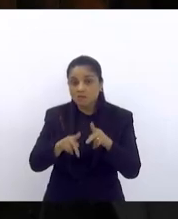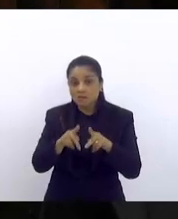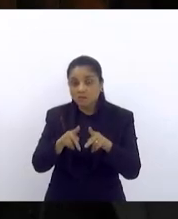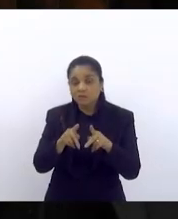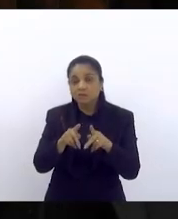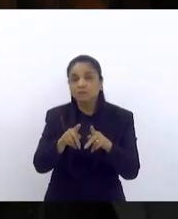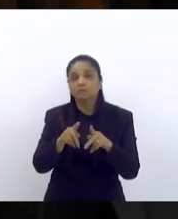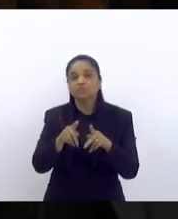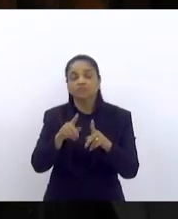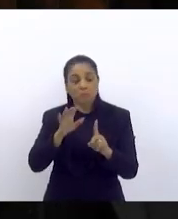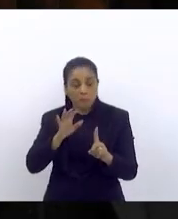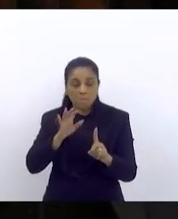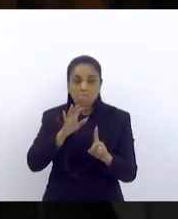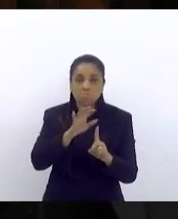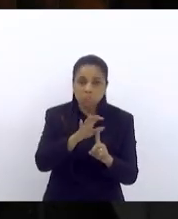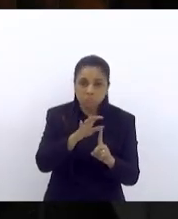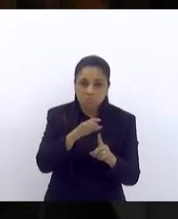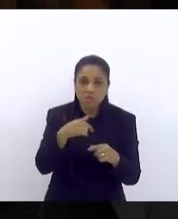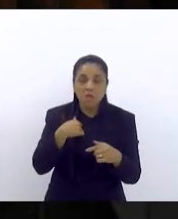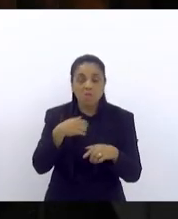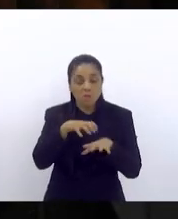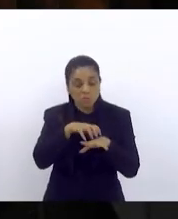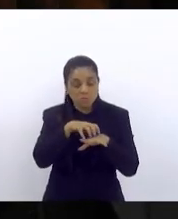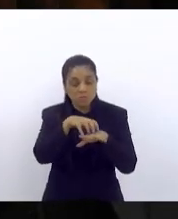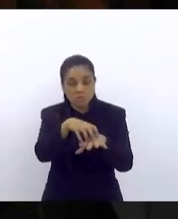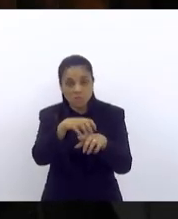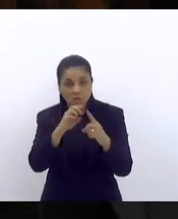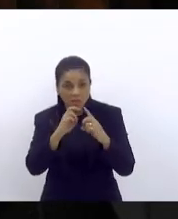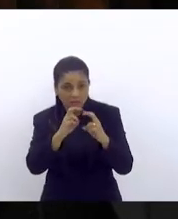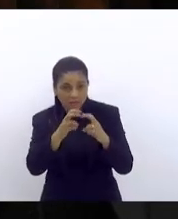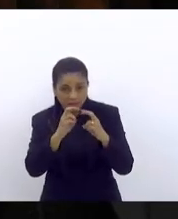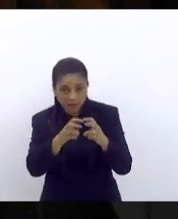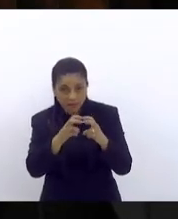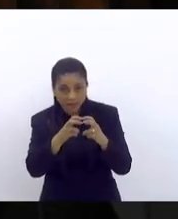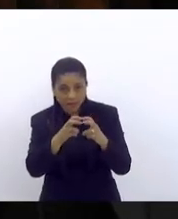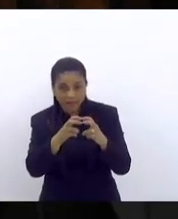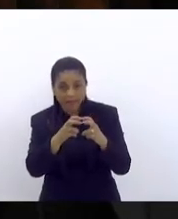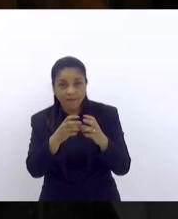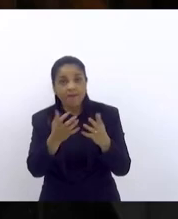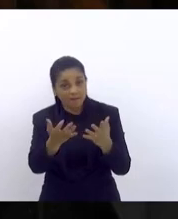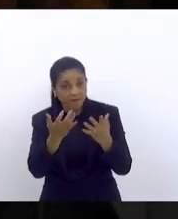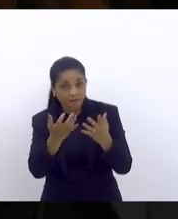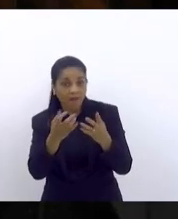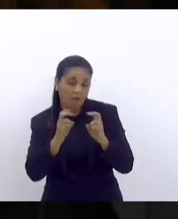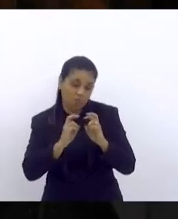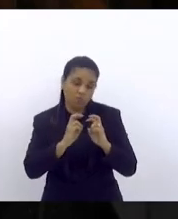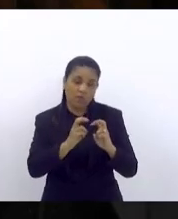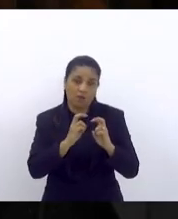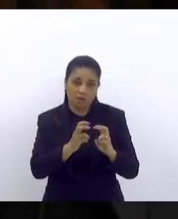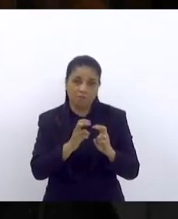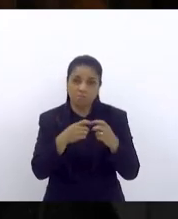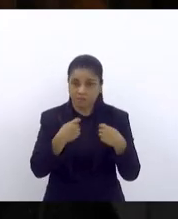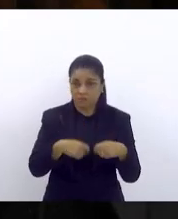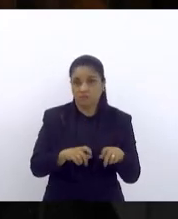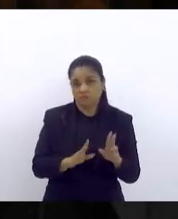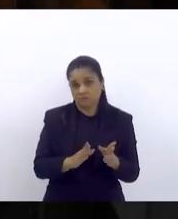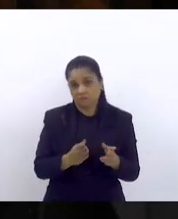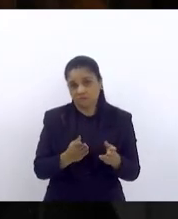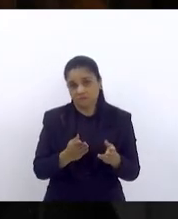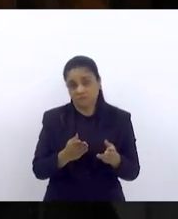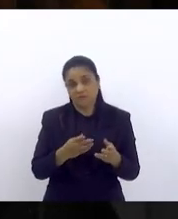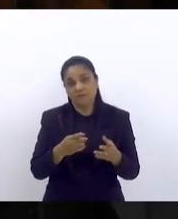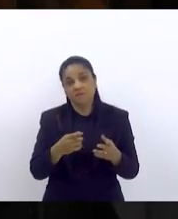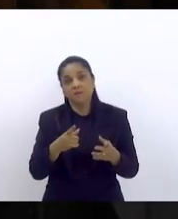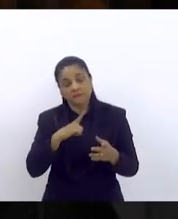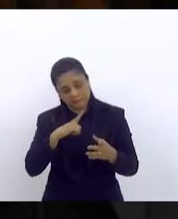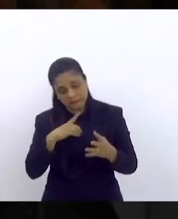reprimida no transporte por trem que quer pegar esse trem mas ele tem